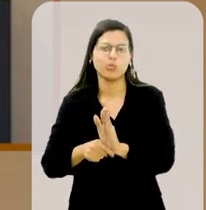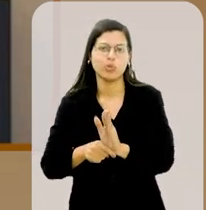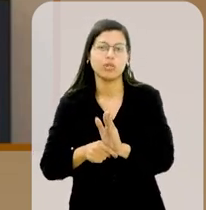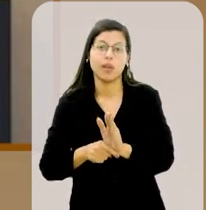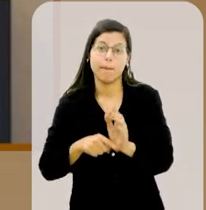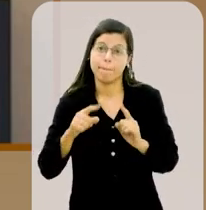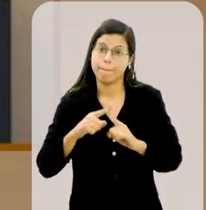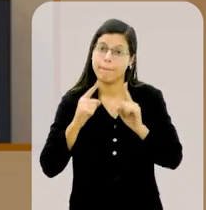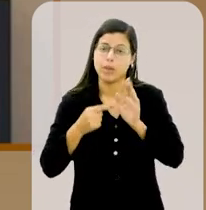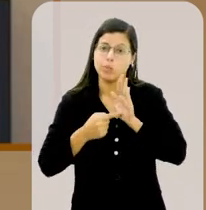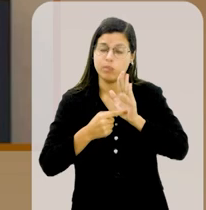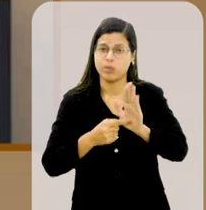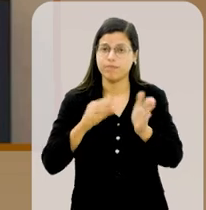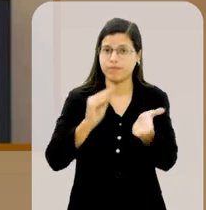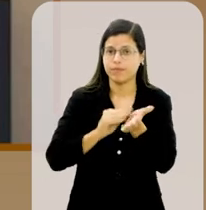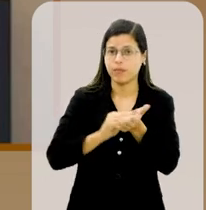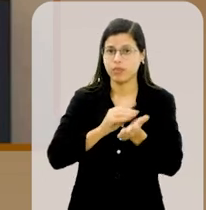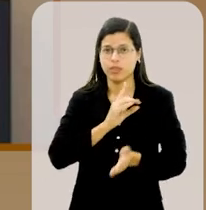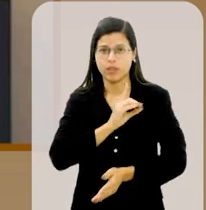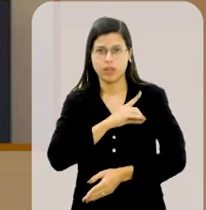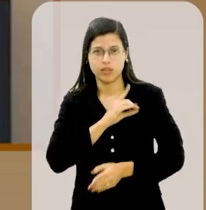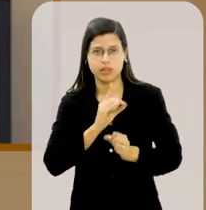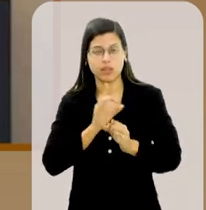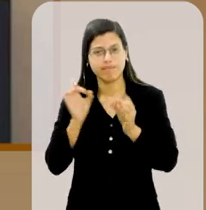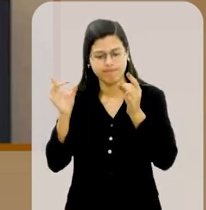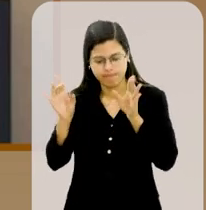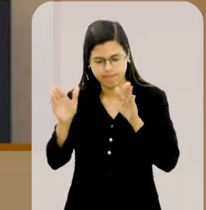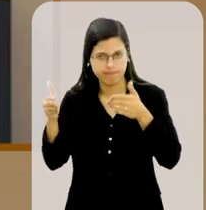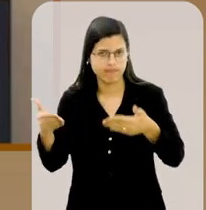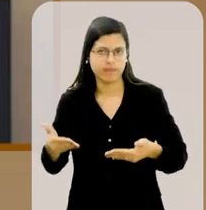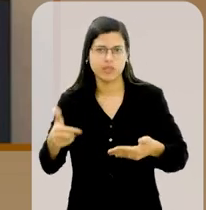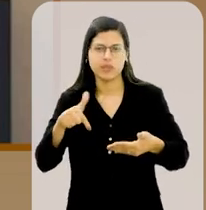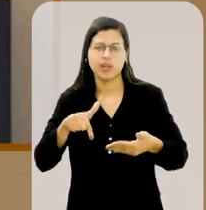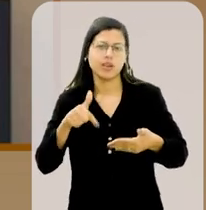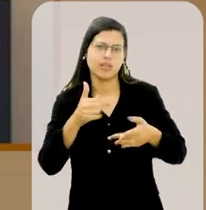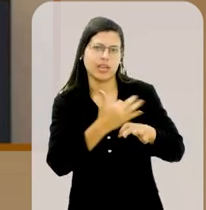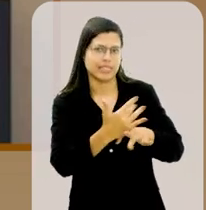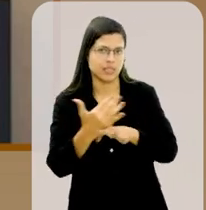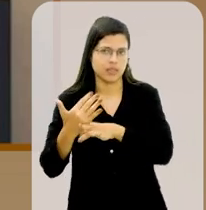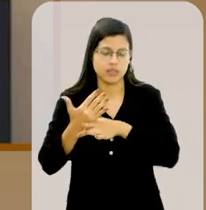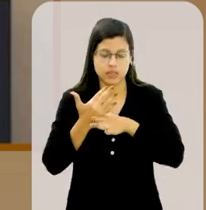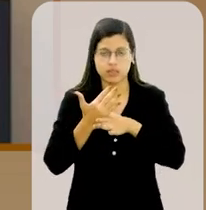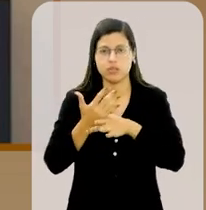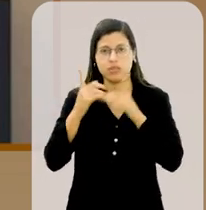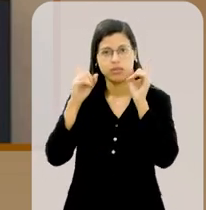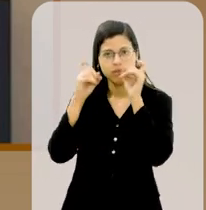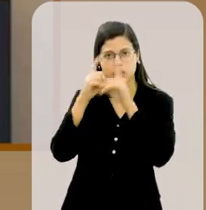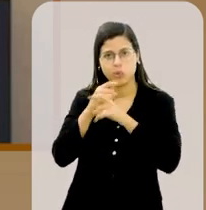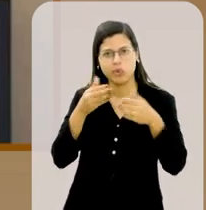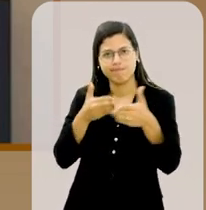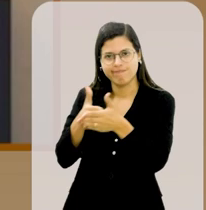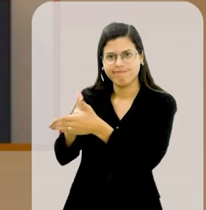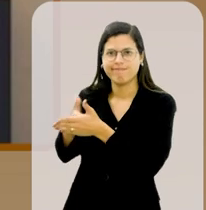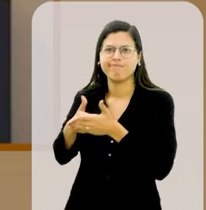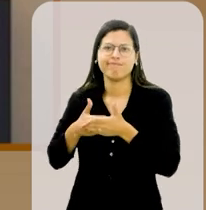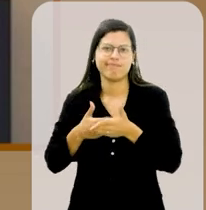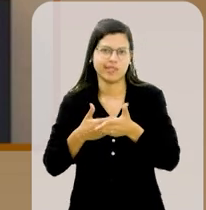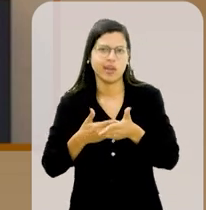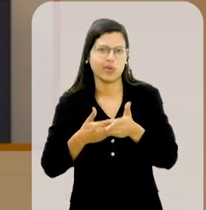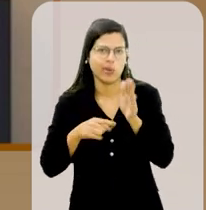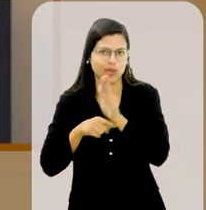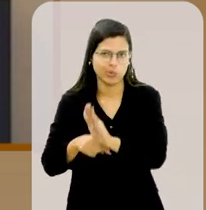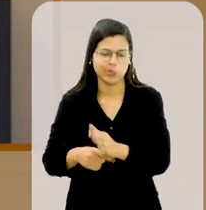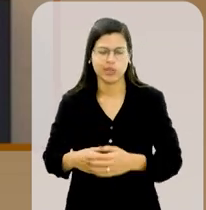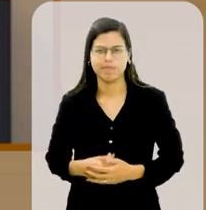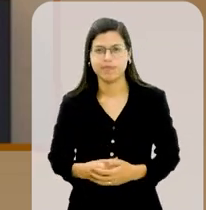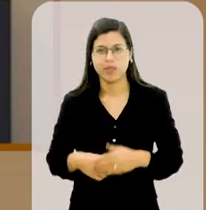alerta para o fato de que a falta de delegacias especializadas em muitas cidades dificulta o acesso ao serviço.